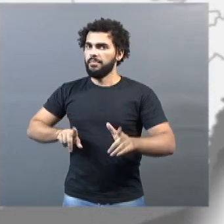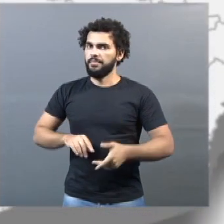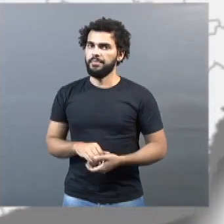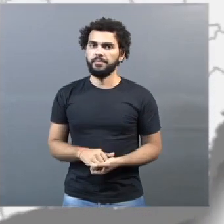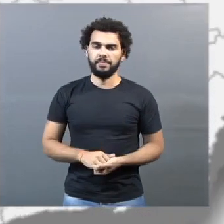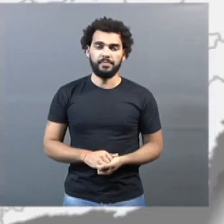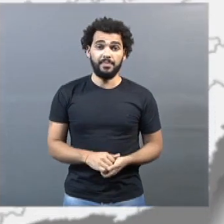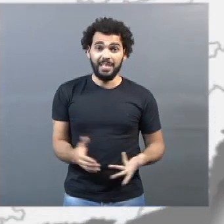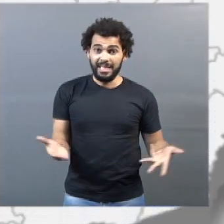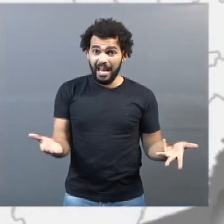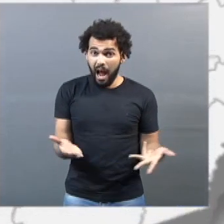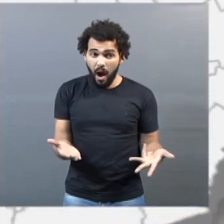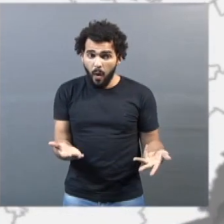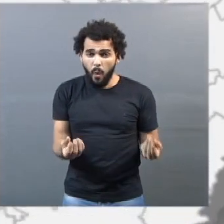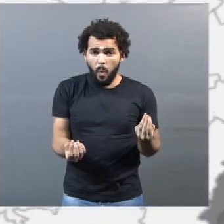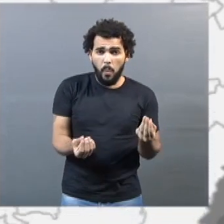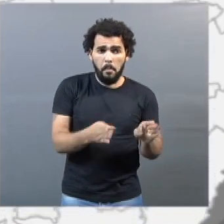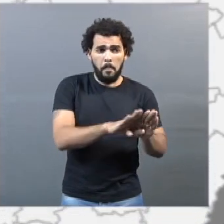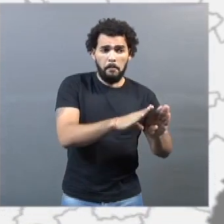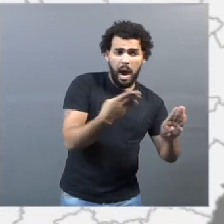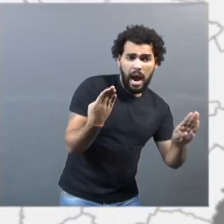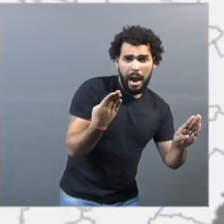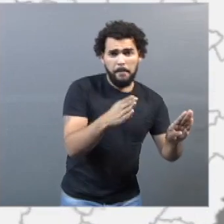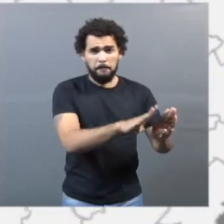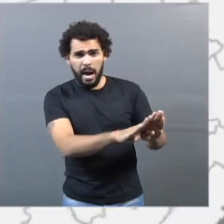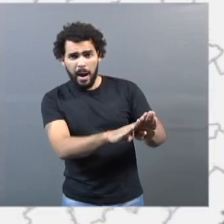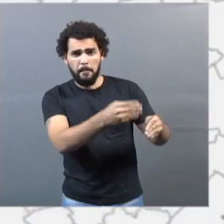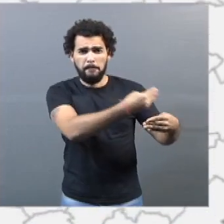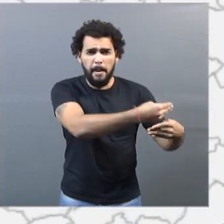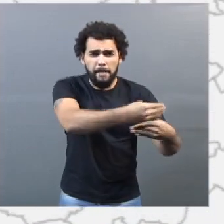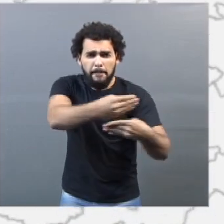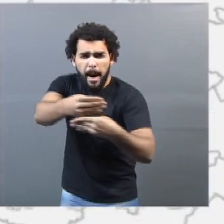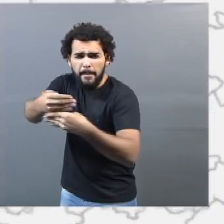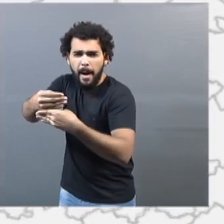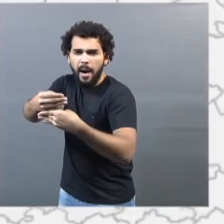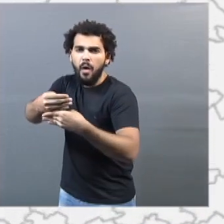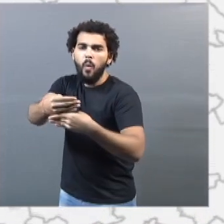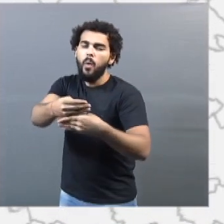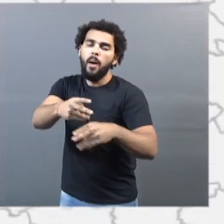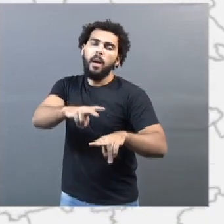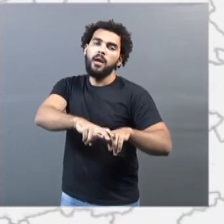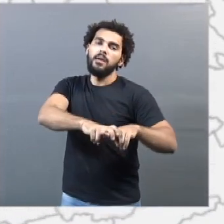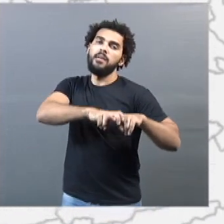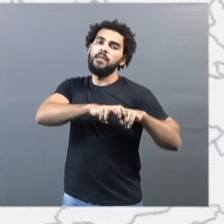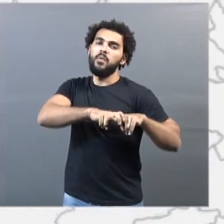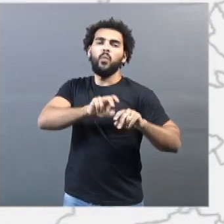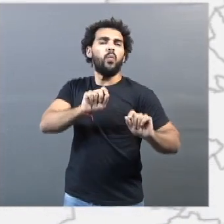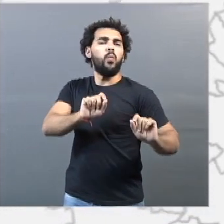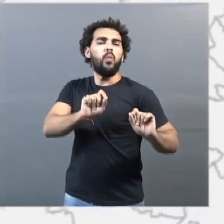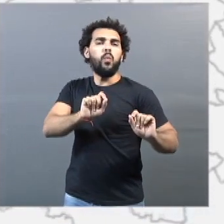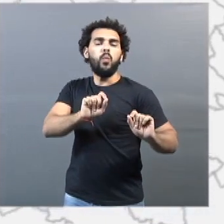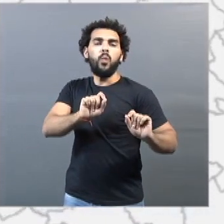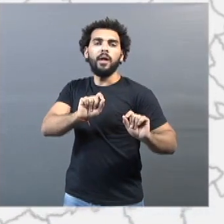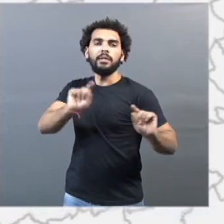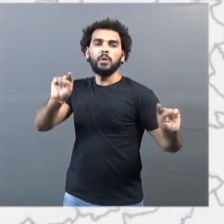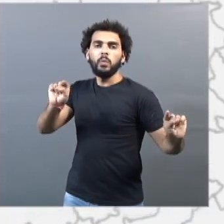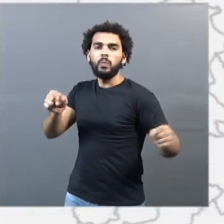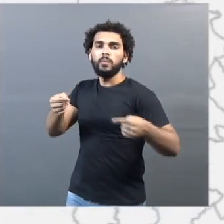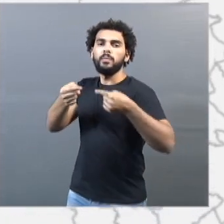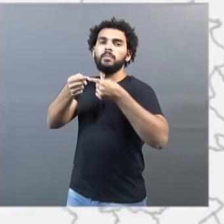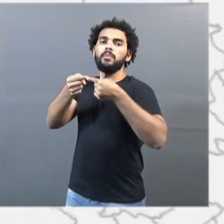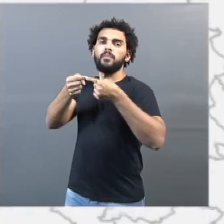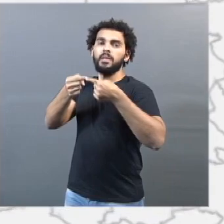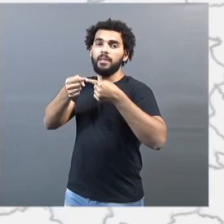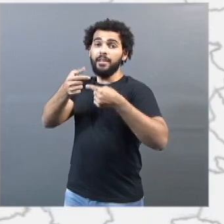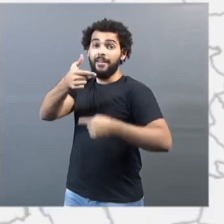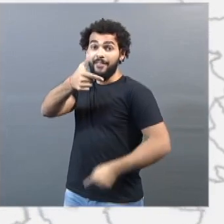as normas de abertura ou fechamento das atividades econômicas são seguidas considerando a situação dos 27